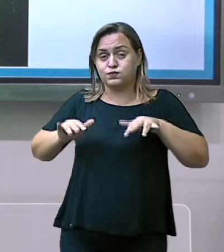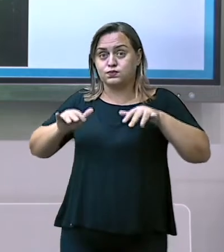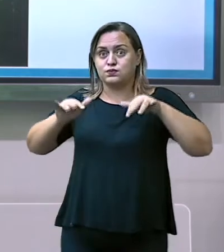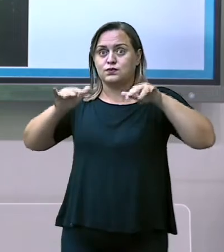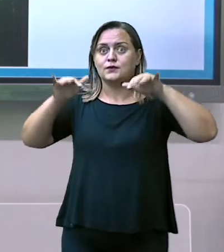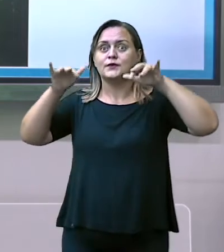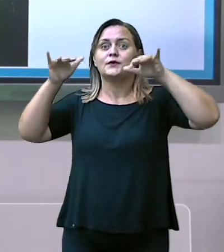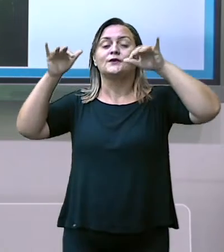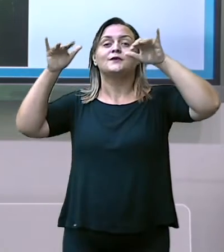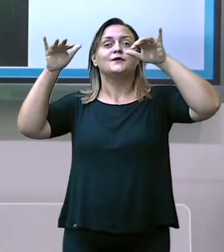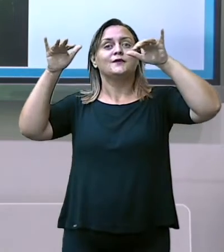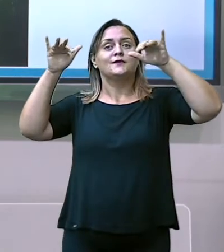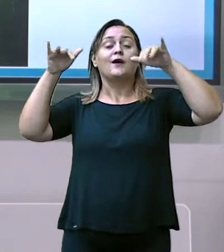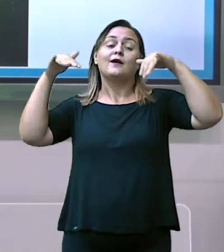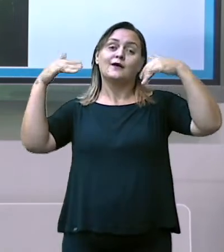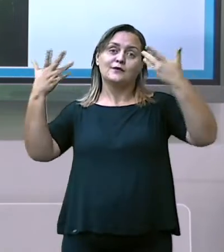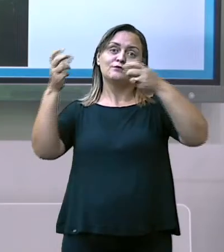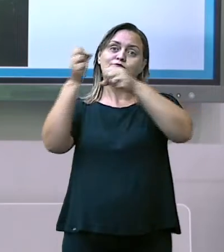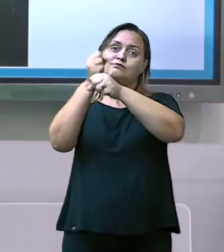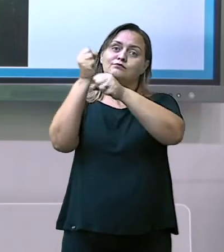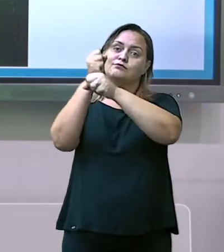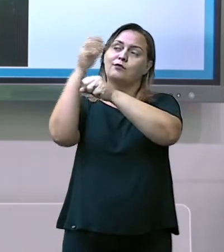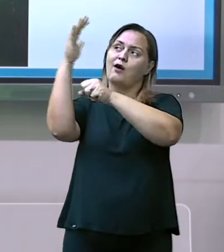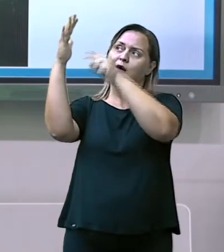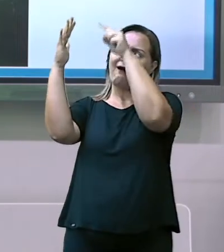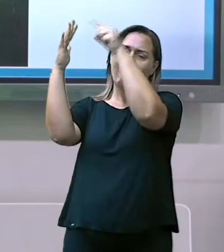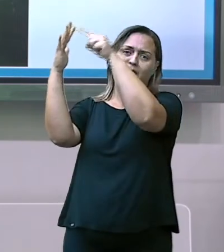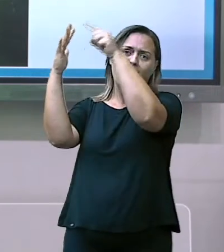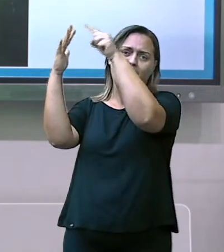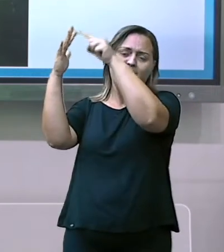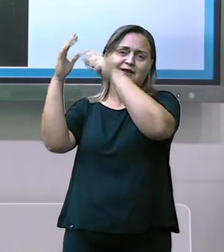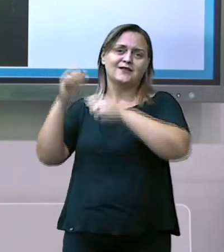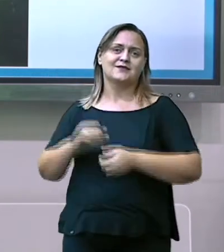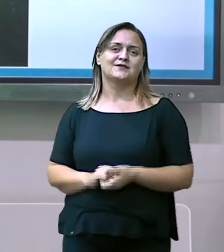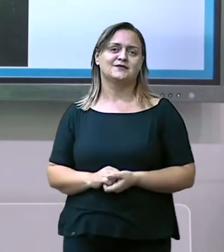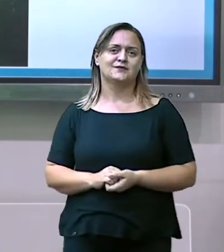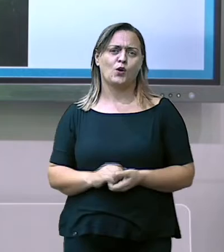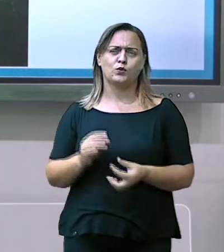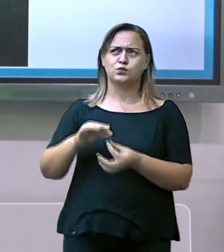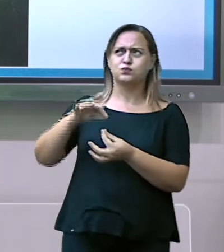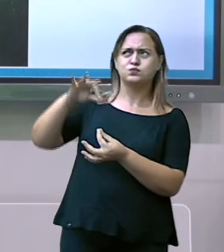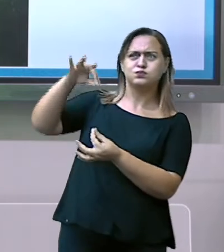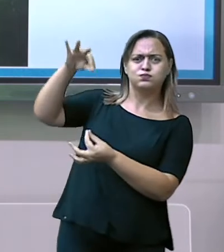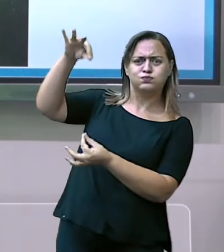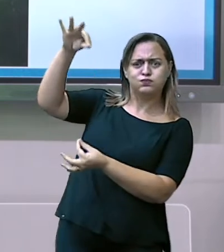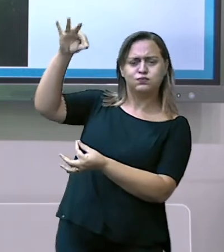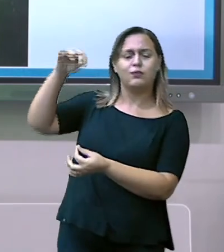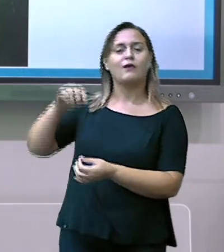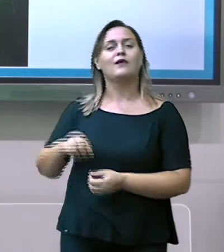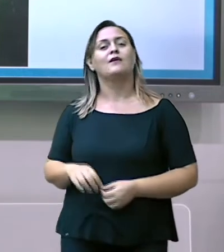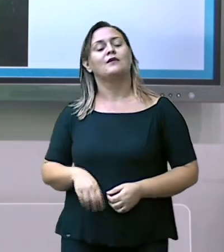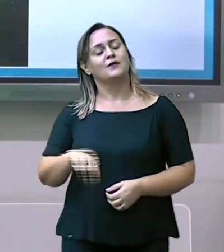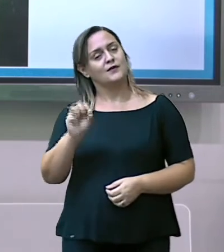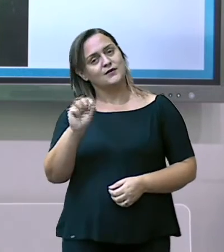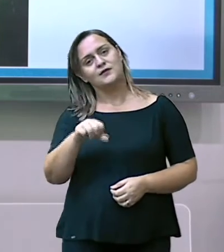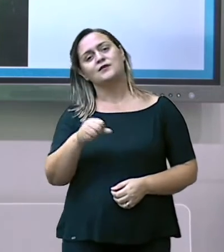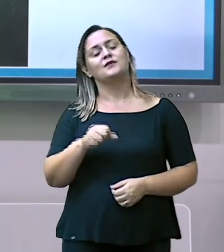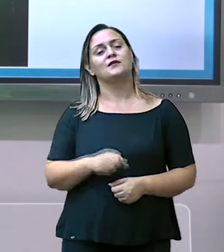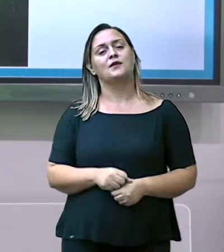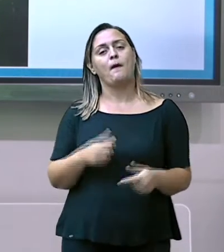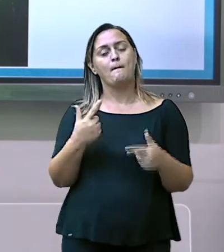bem alto mesmo, não é um metro acima do nível da rua, não. Bem no